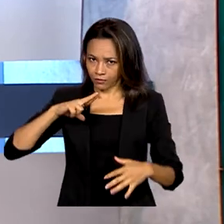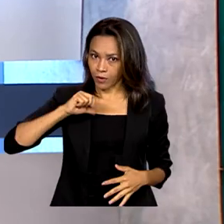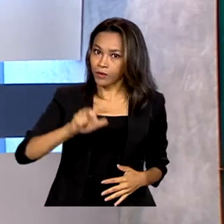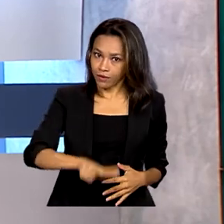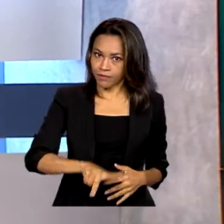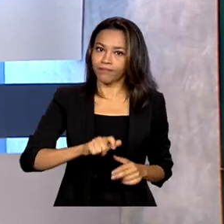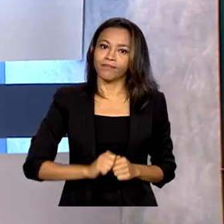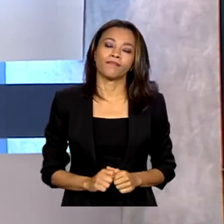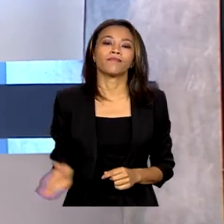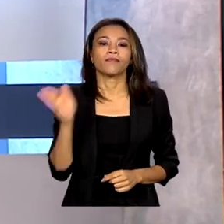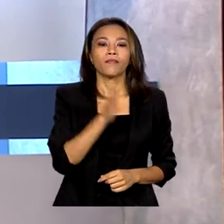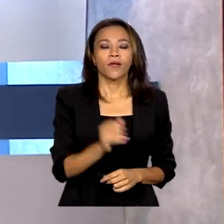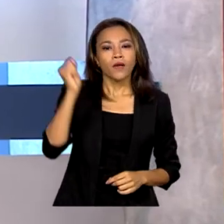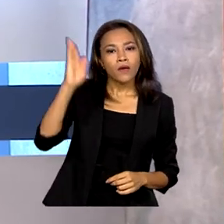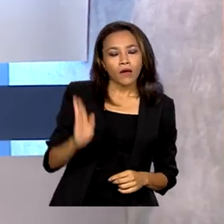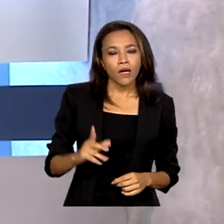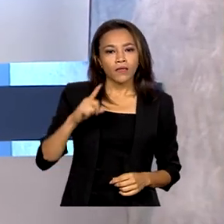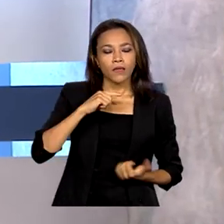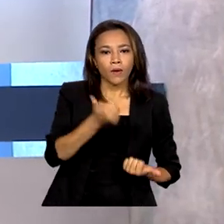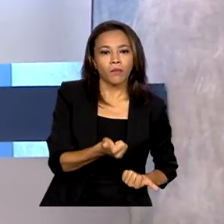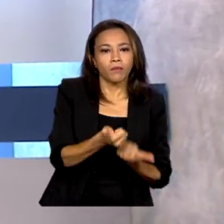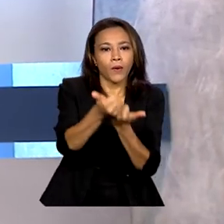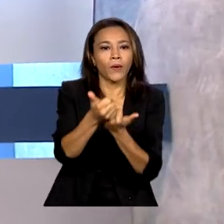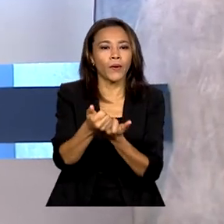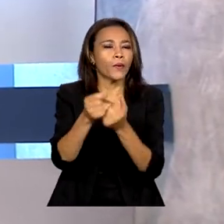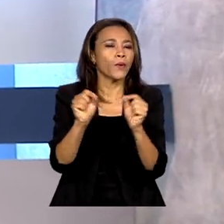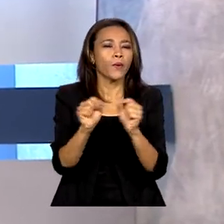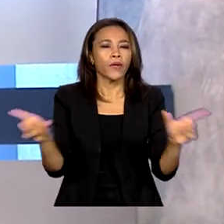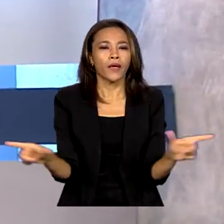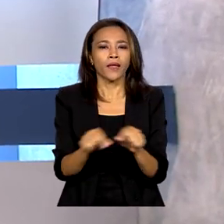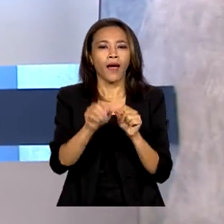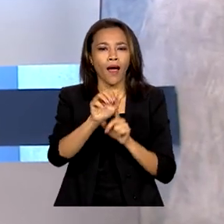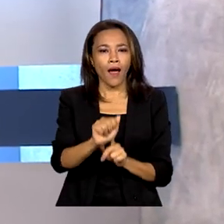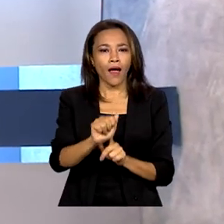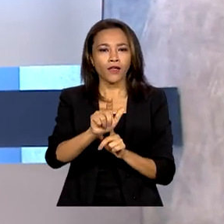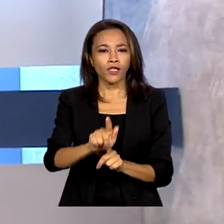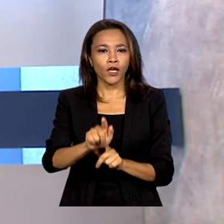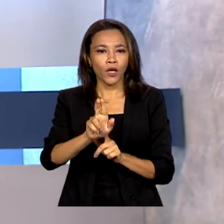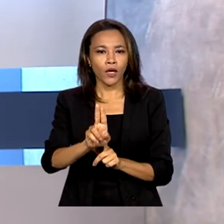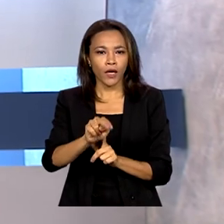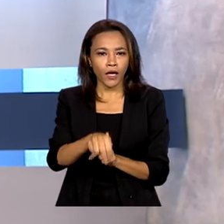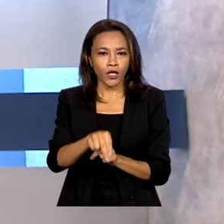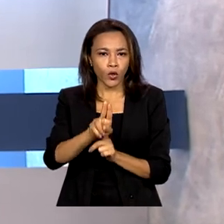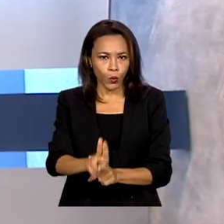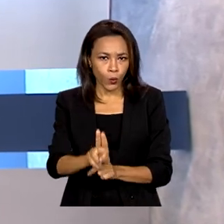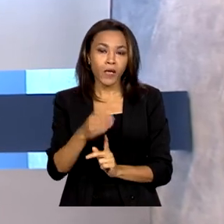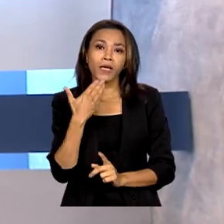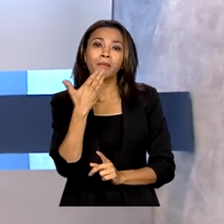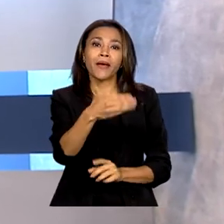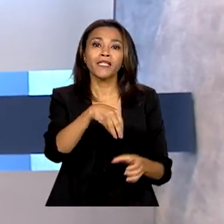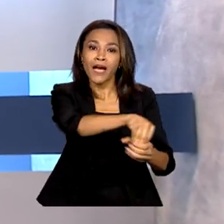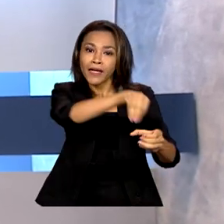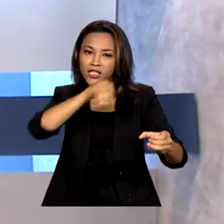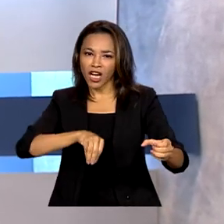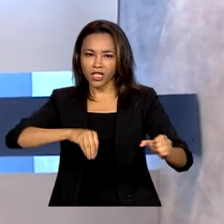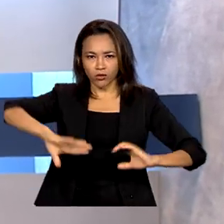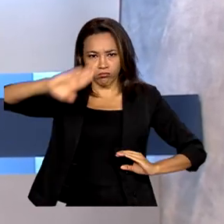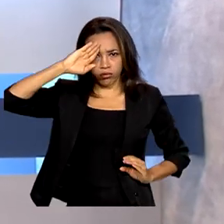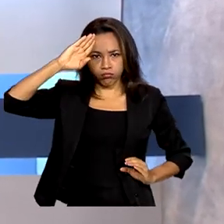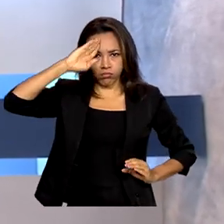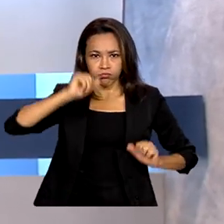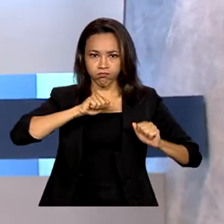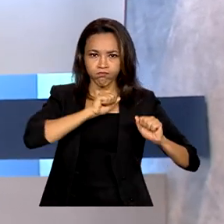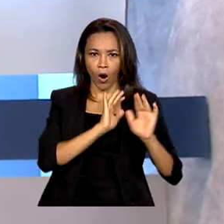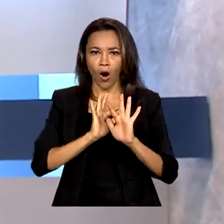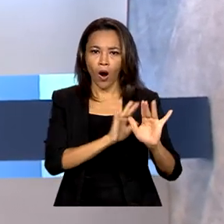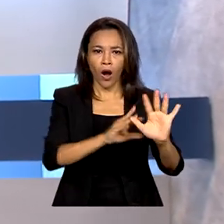E o Brasil deu apoio à resolução da Assembleia Geral das Nações Unidas, que pede a retirada das tropas russas da Ucrânia. Durante a votação na ONU,